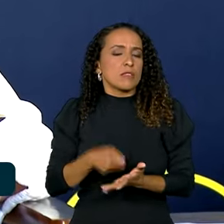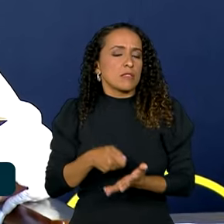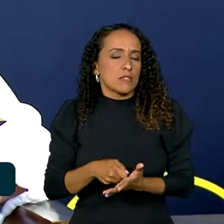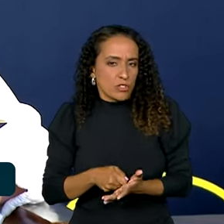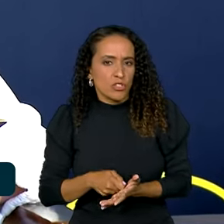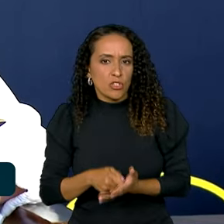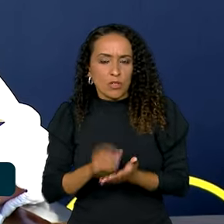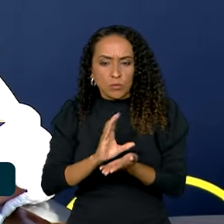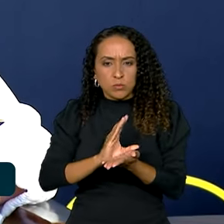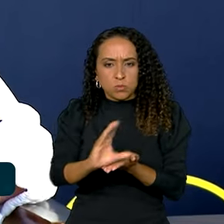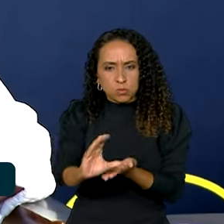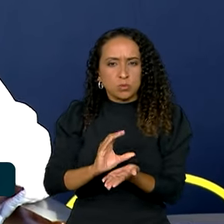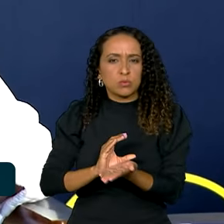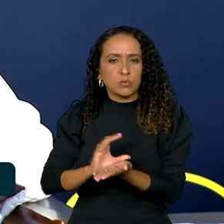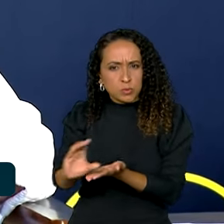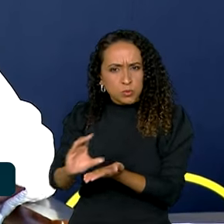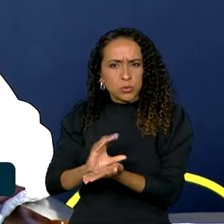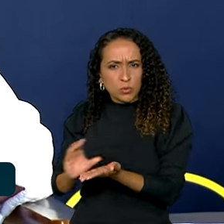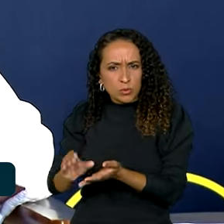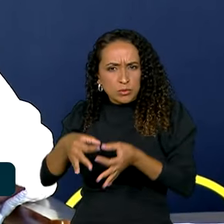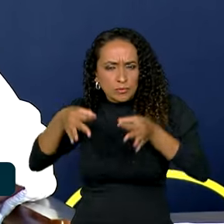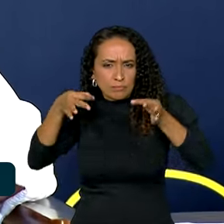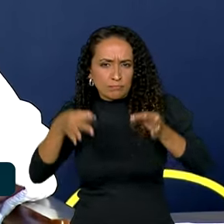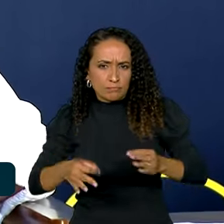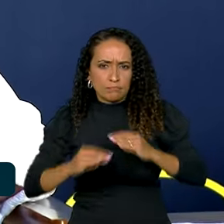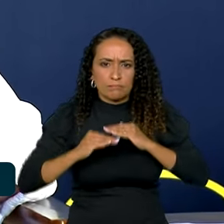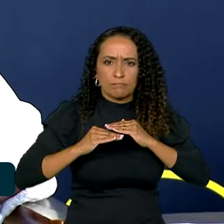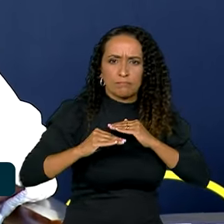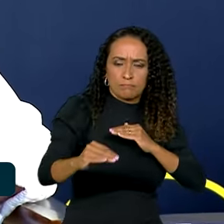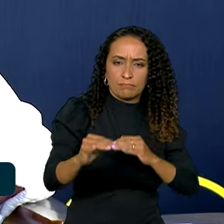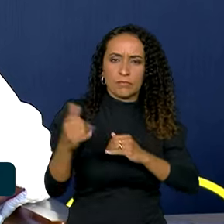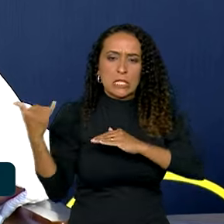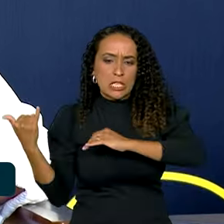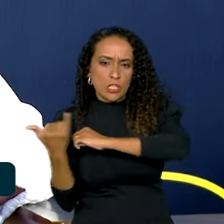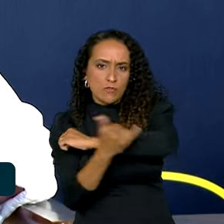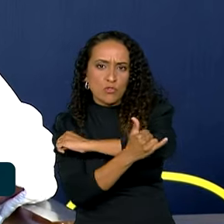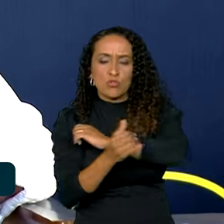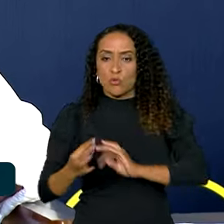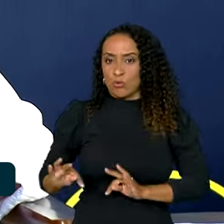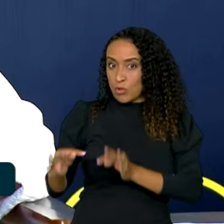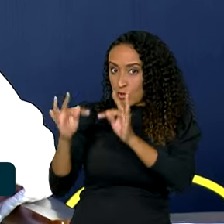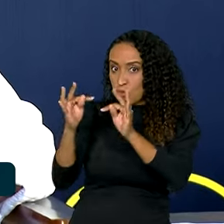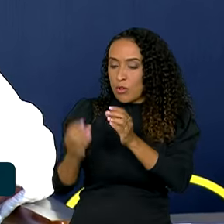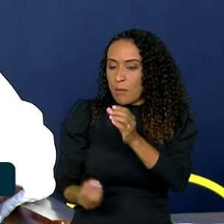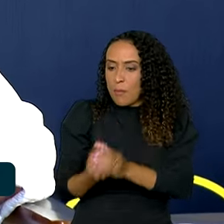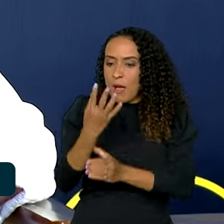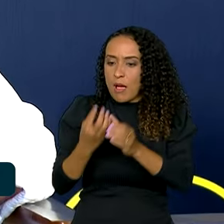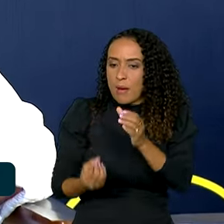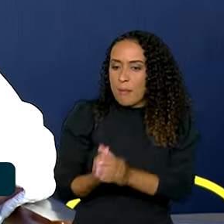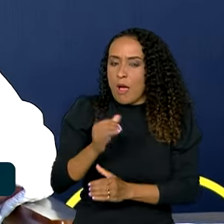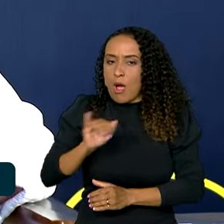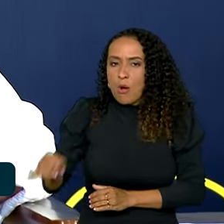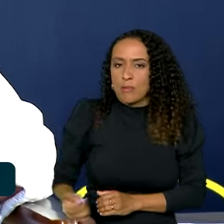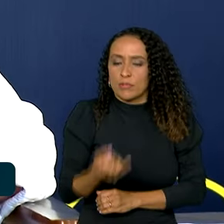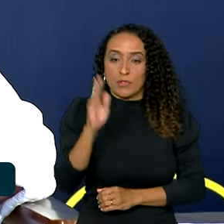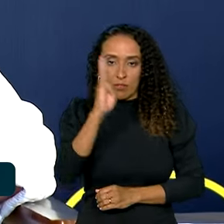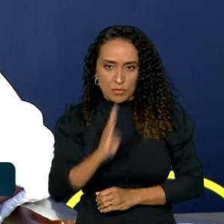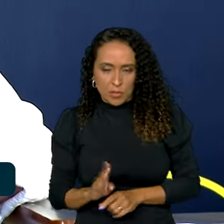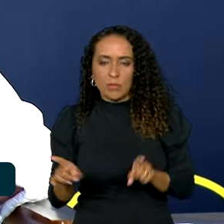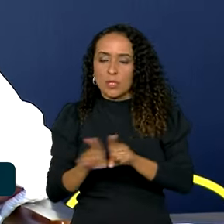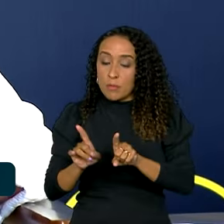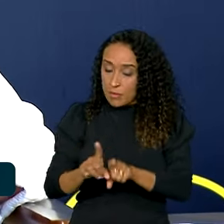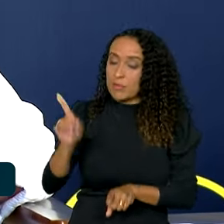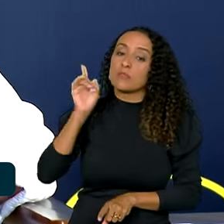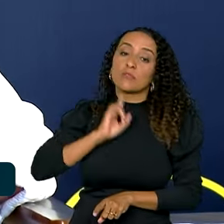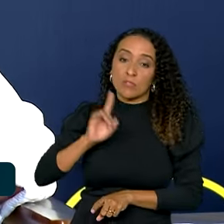investimento sólido em infraestrutura e tecnologia, criando novas oportunidades no Brasil e nos Estados